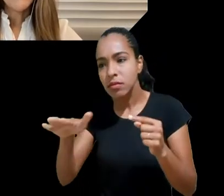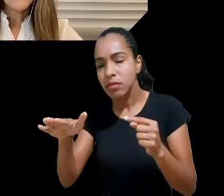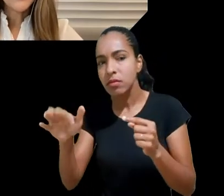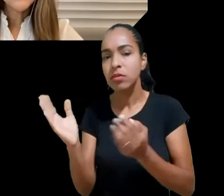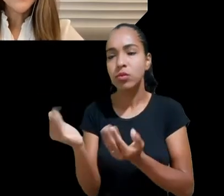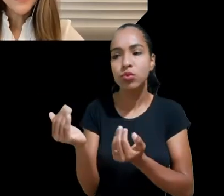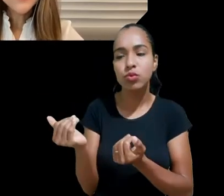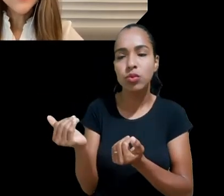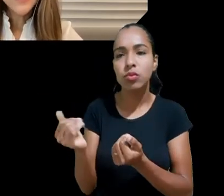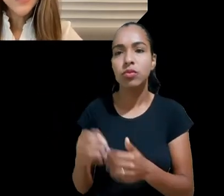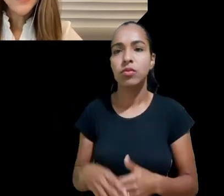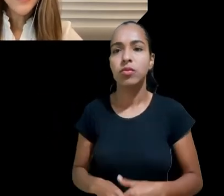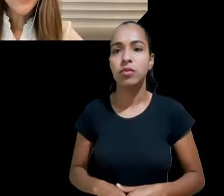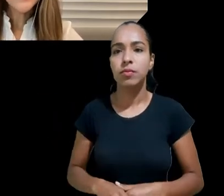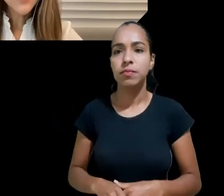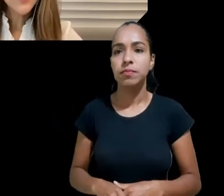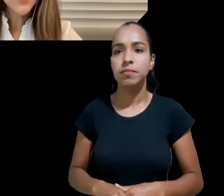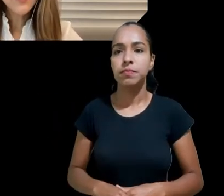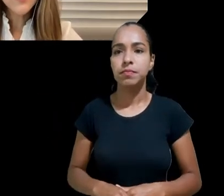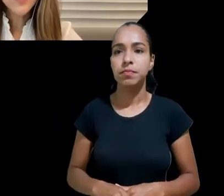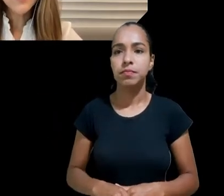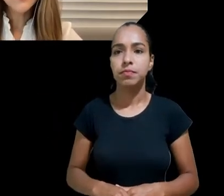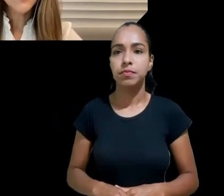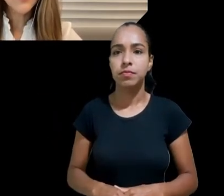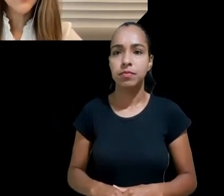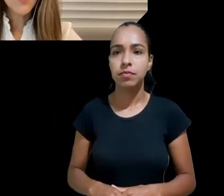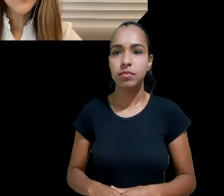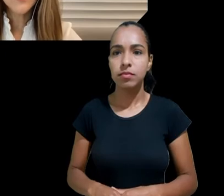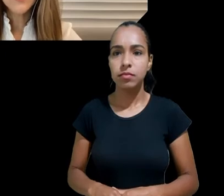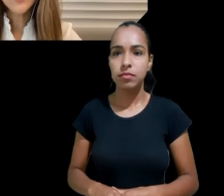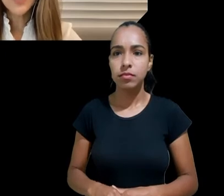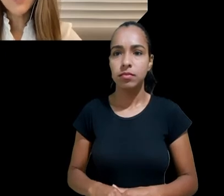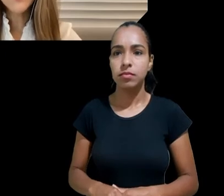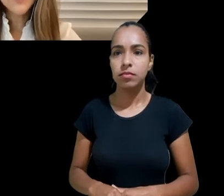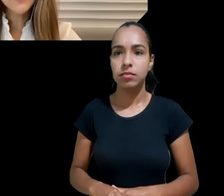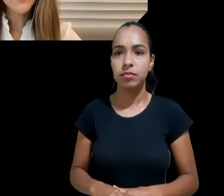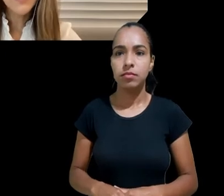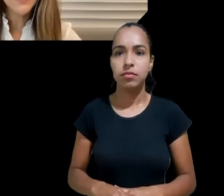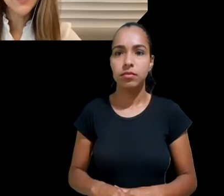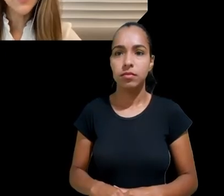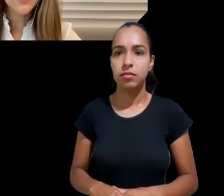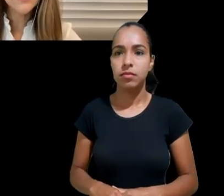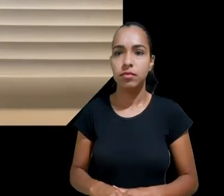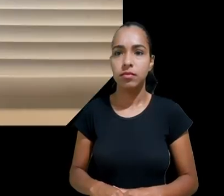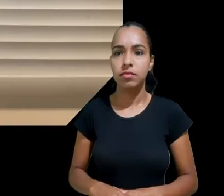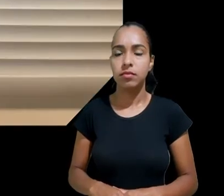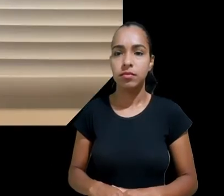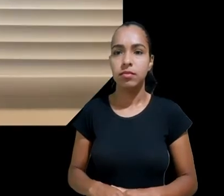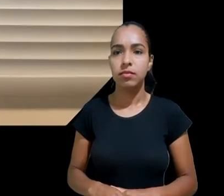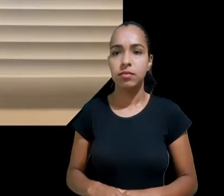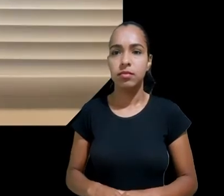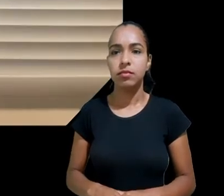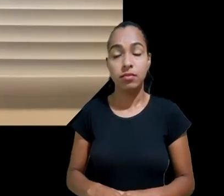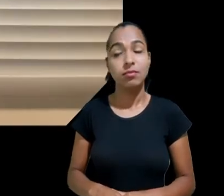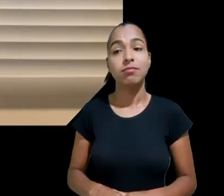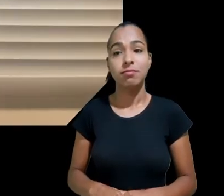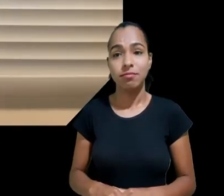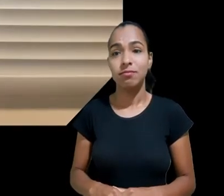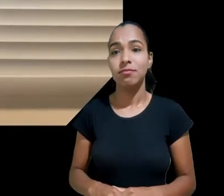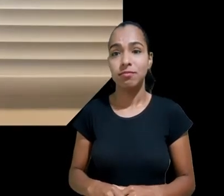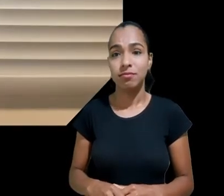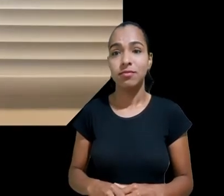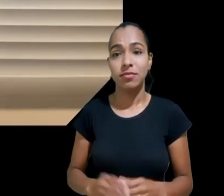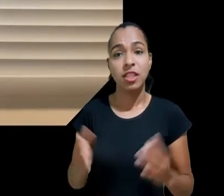Bom, Keiklin, essa é a grande discussão dos nossos tempos atuais e se a gente realmente fizer uma